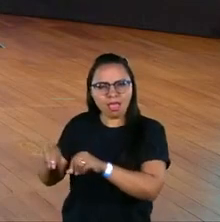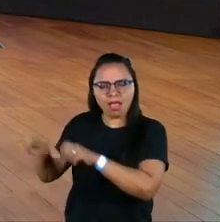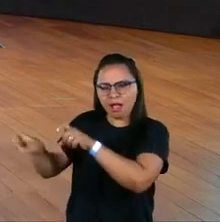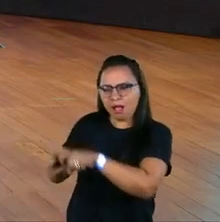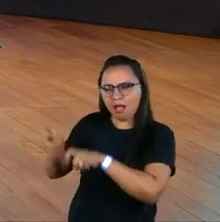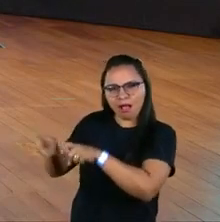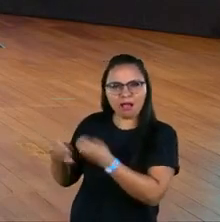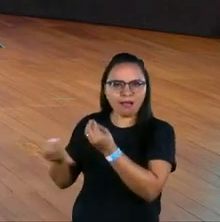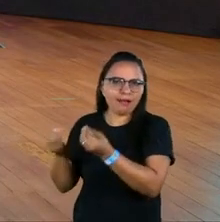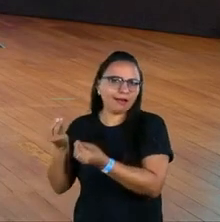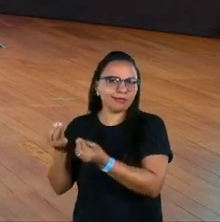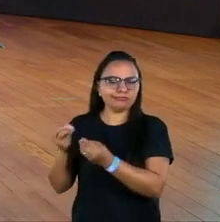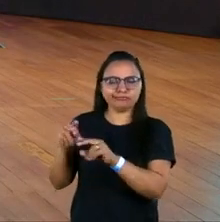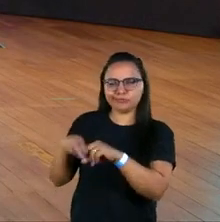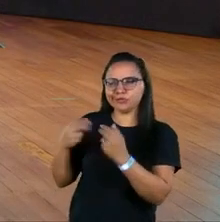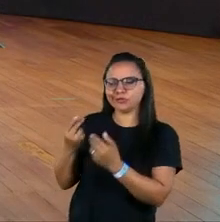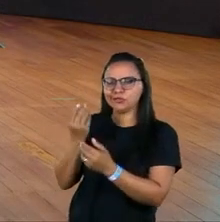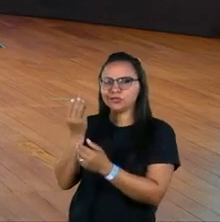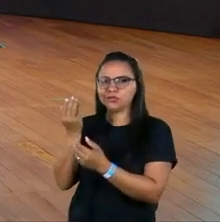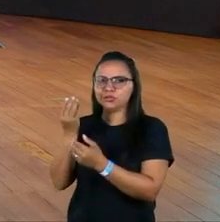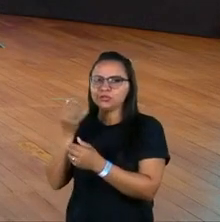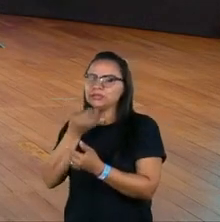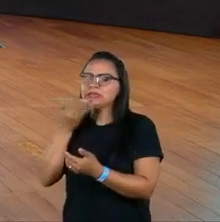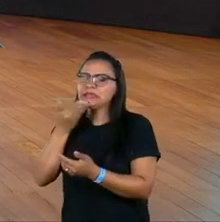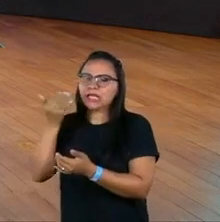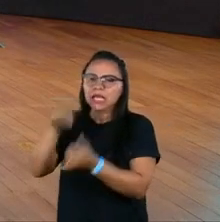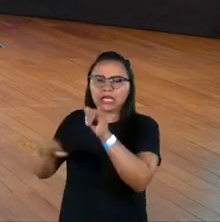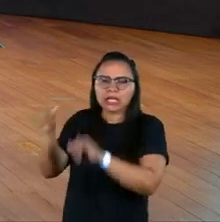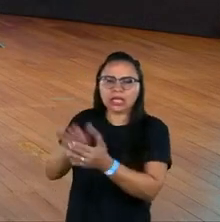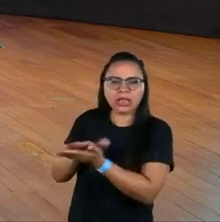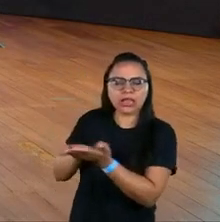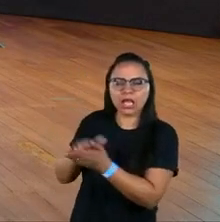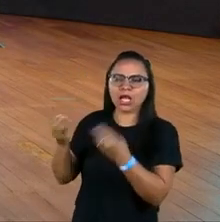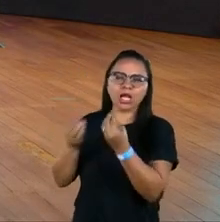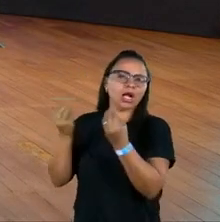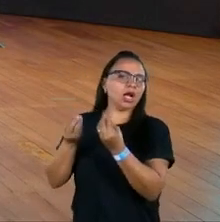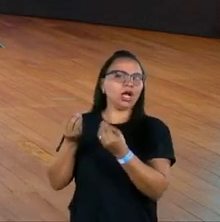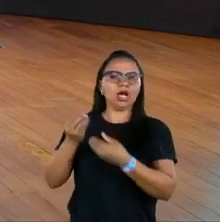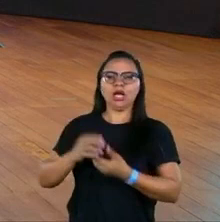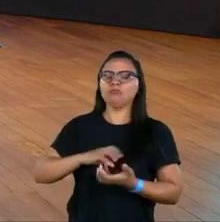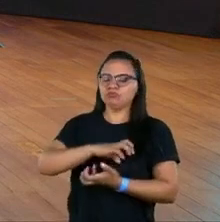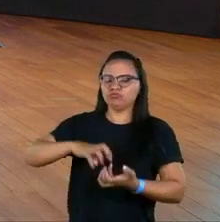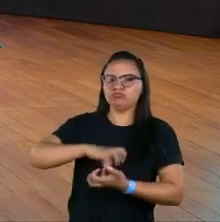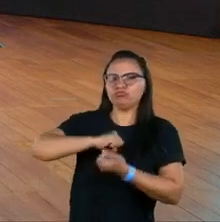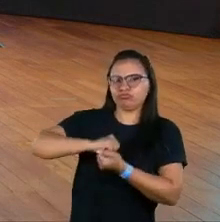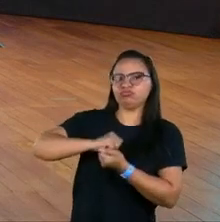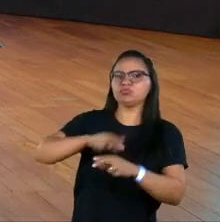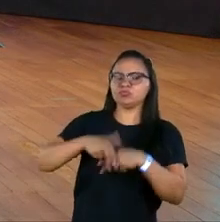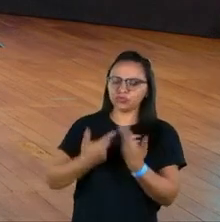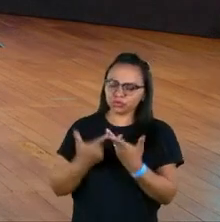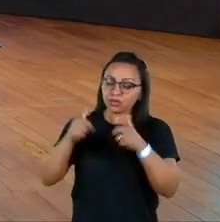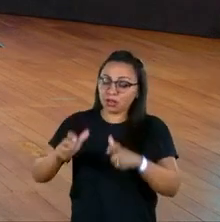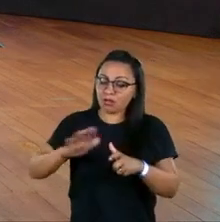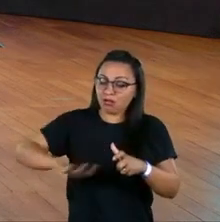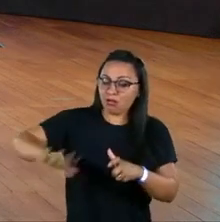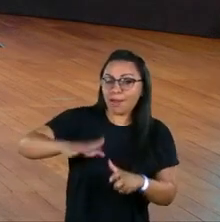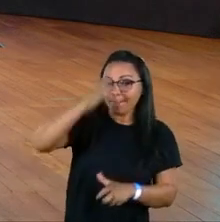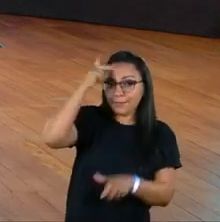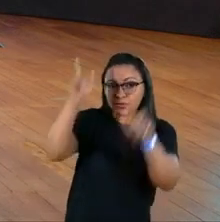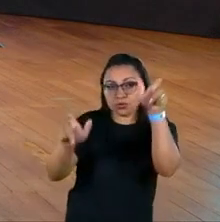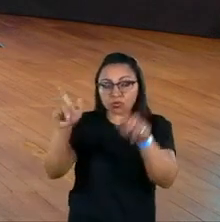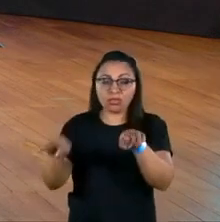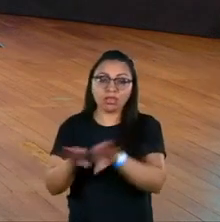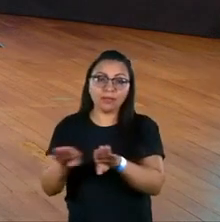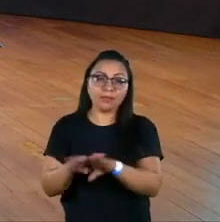o alimento, a questão do alimento orgânico, a questão da sustentabilidade da terra, onde está sendo produzido, das pessoas que produzem o